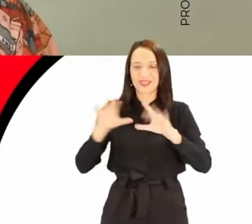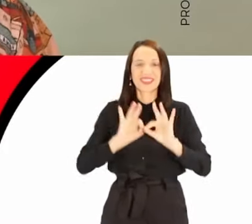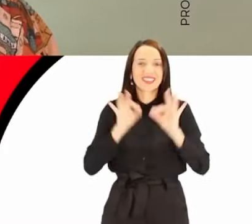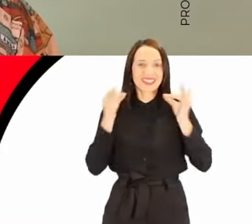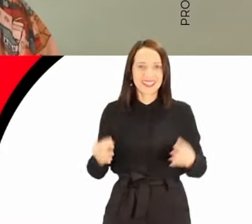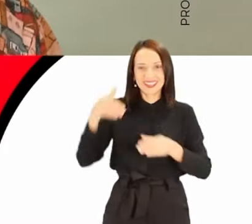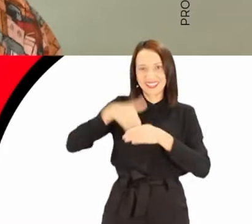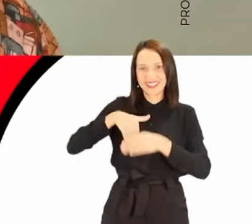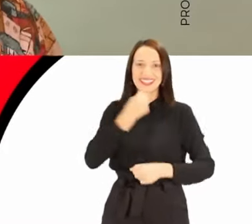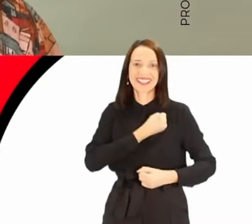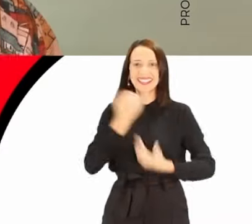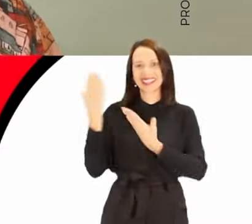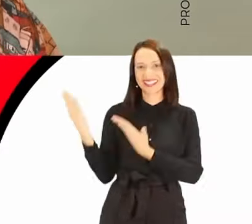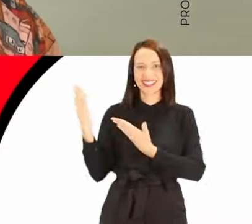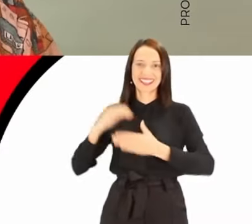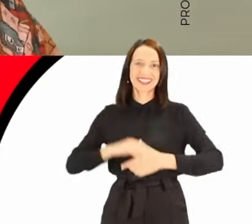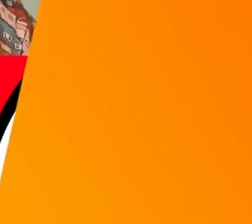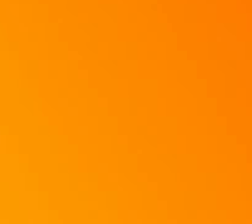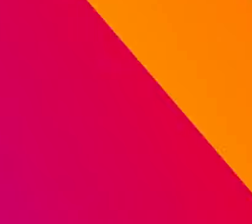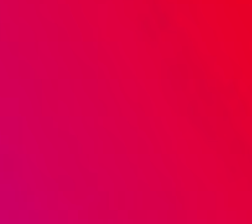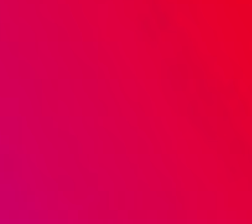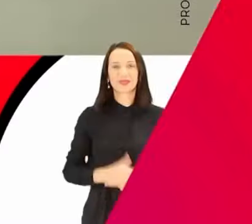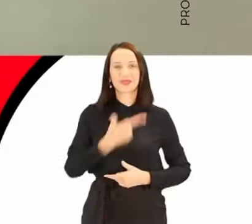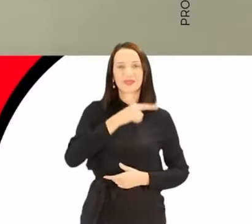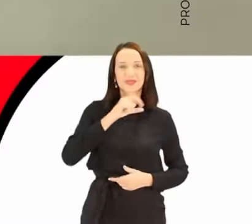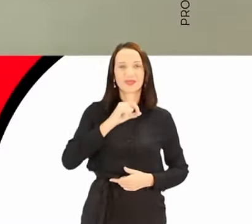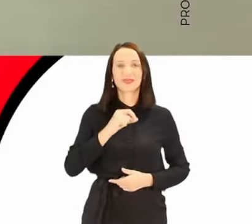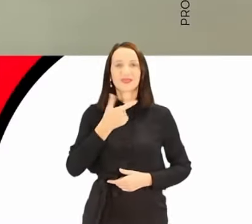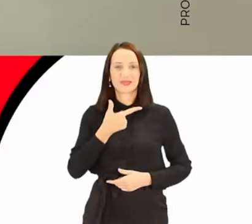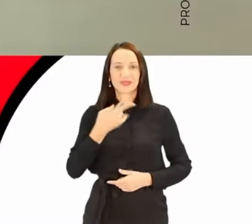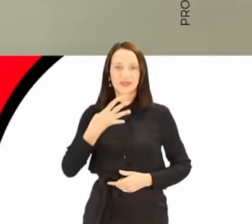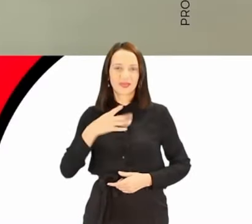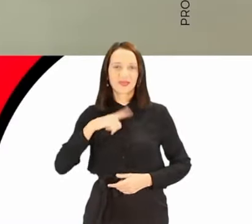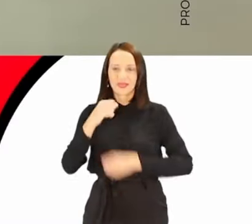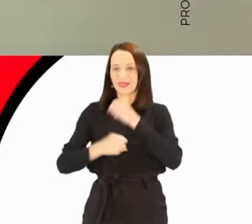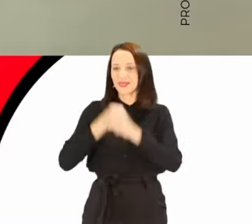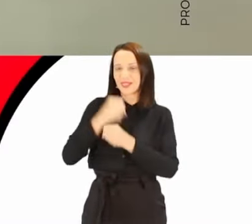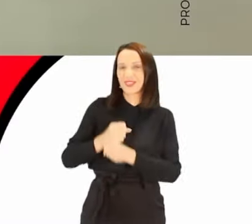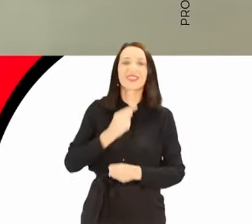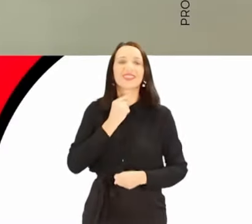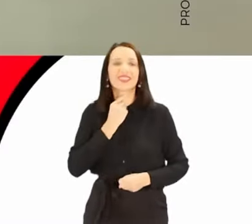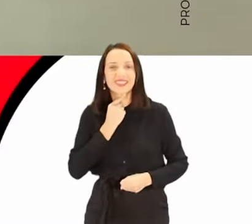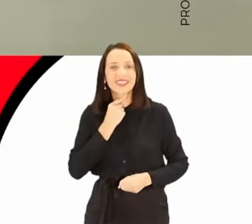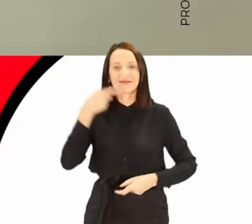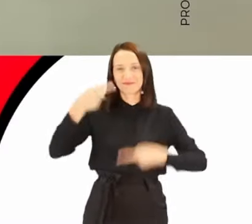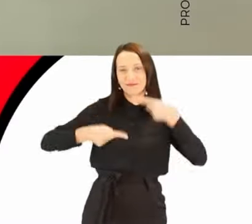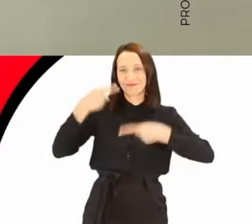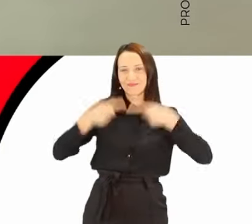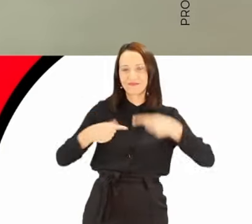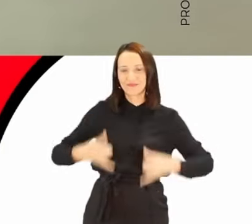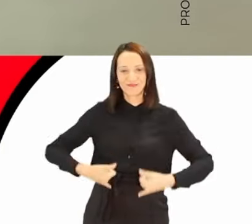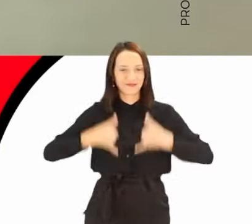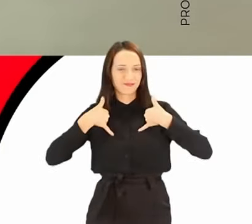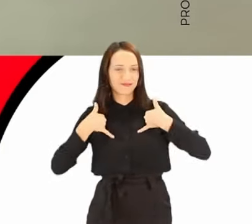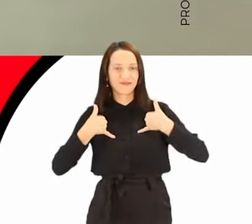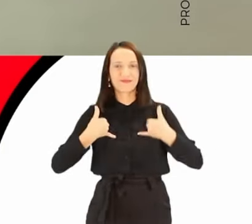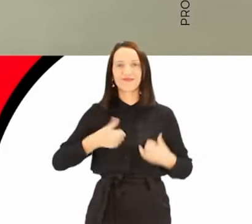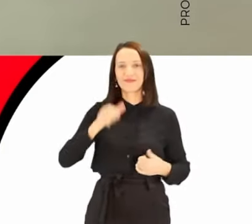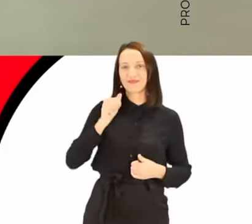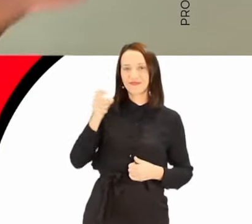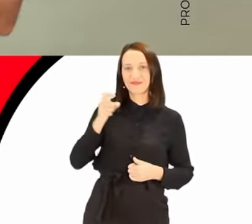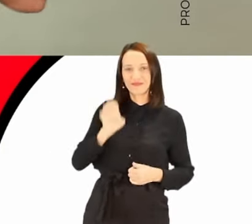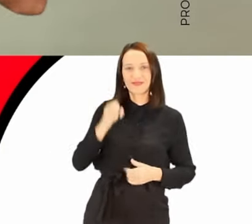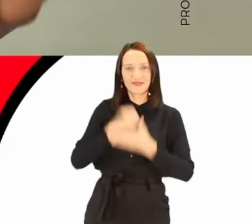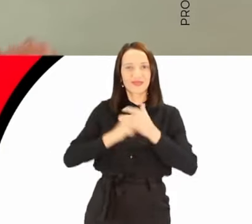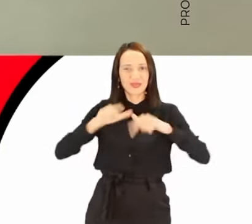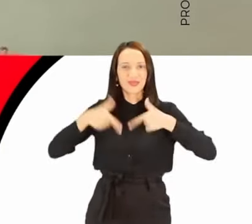nossas periferias. Vote 50-300. 2024 é o ano das travestis na política. Com orgulho, achar e